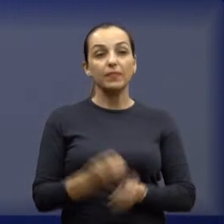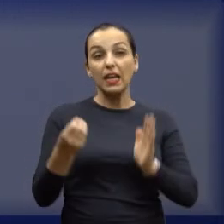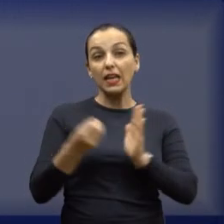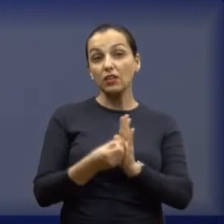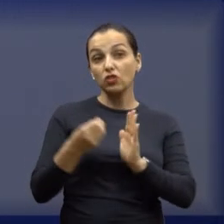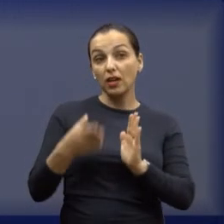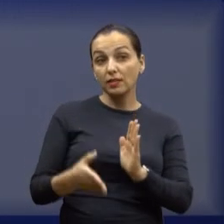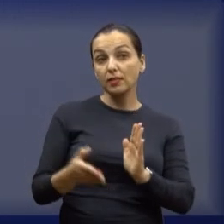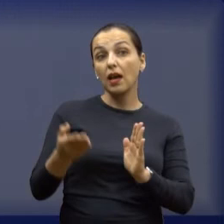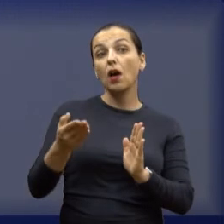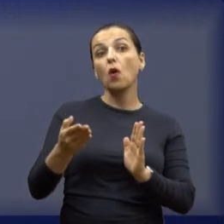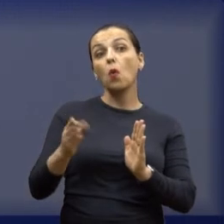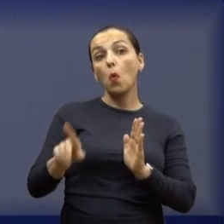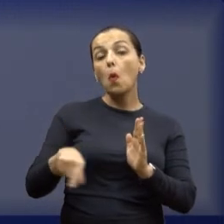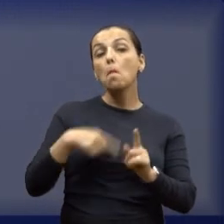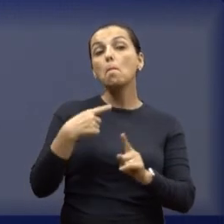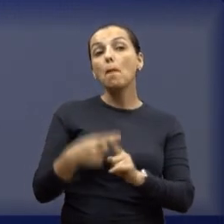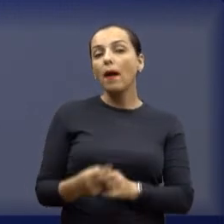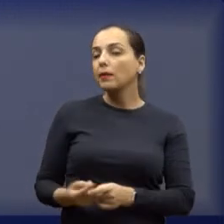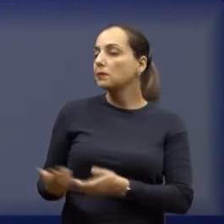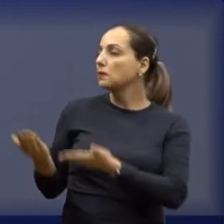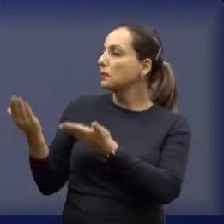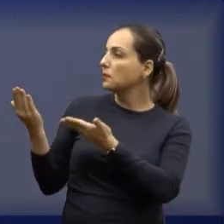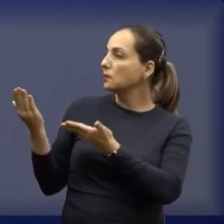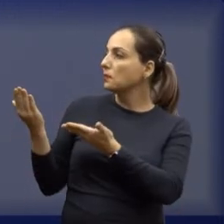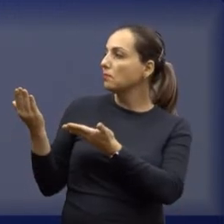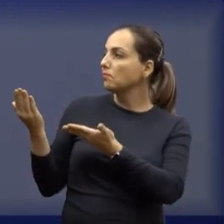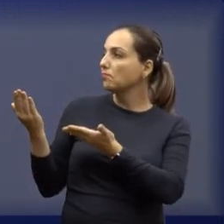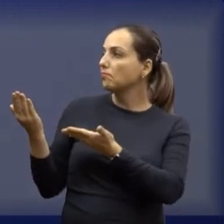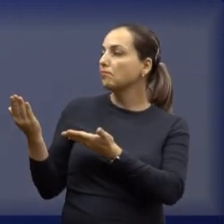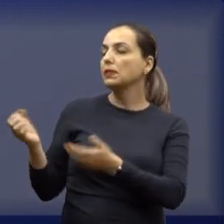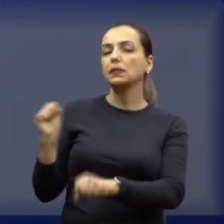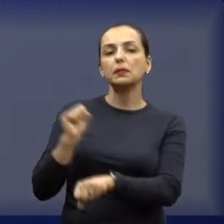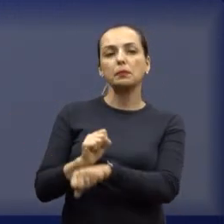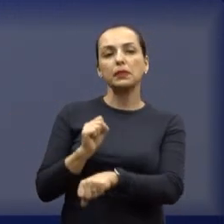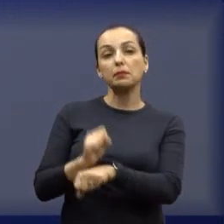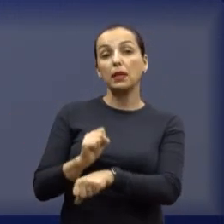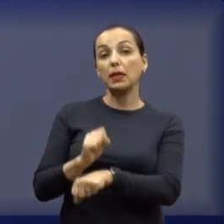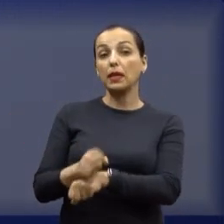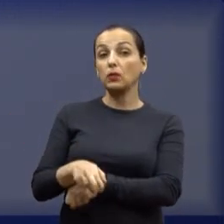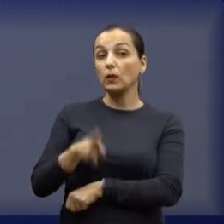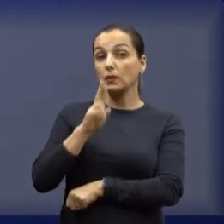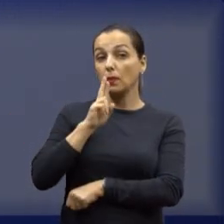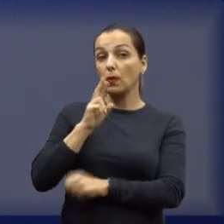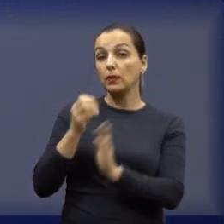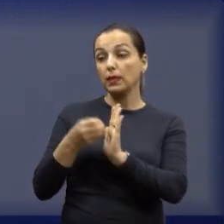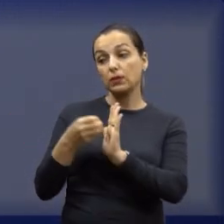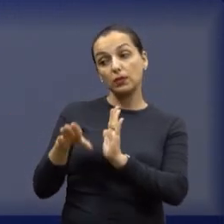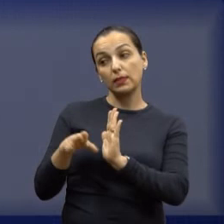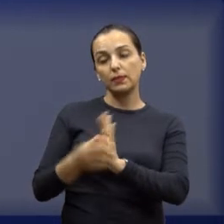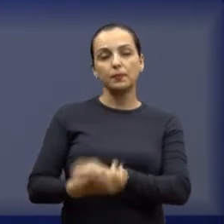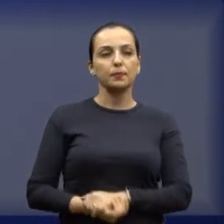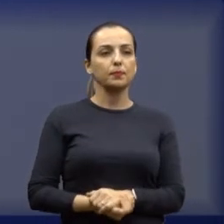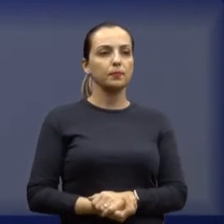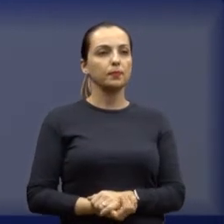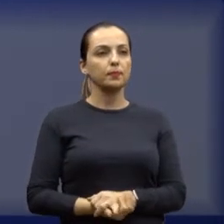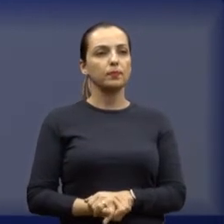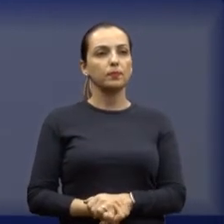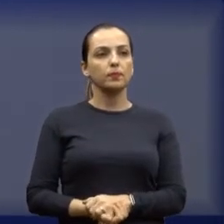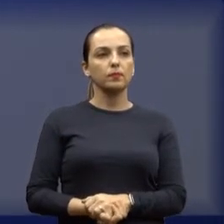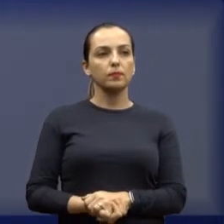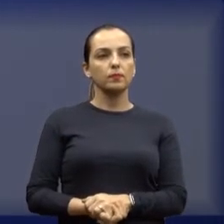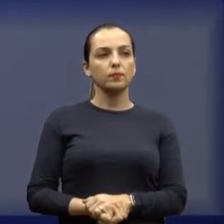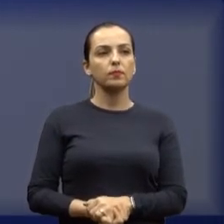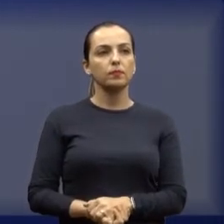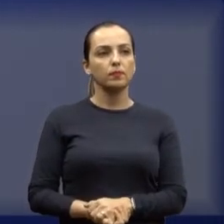feita no dia 1 de 7 de 2021. Está aguardando resposta até hoje, tá? Mas calma, calma que piora.